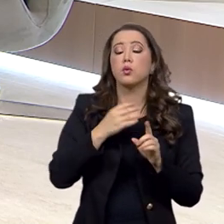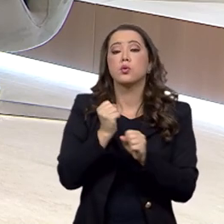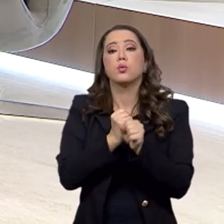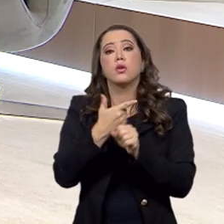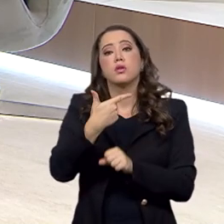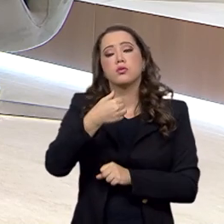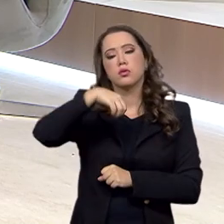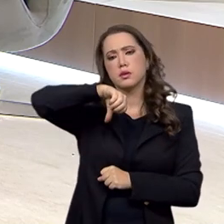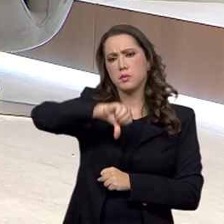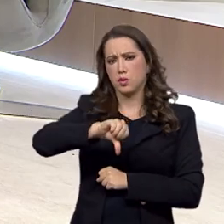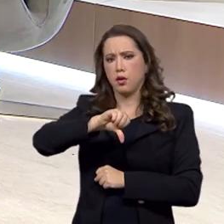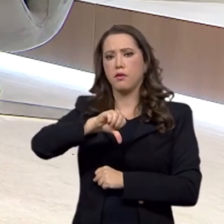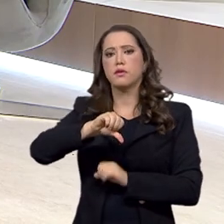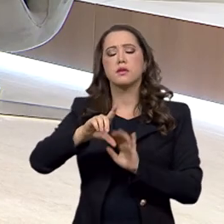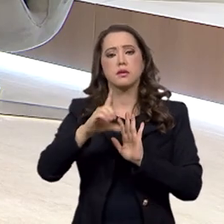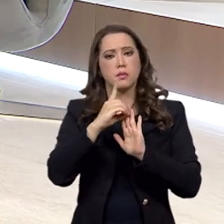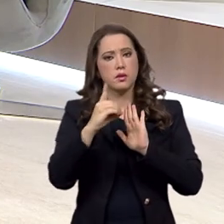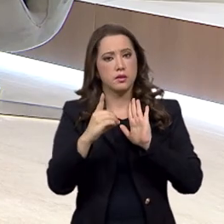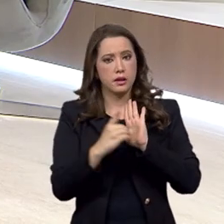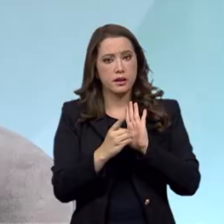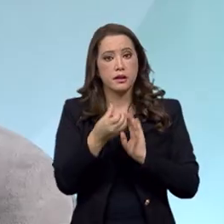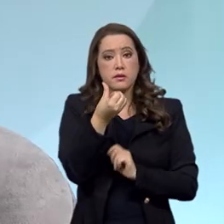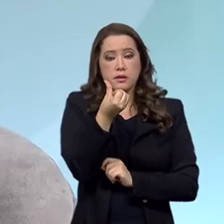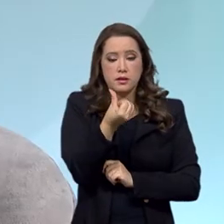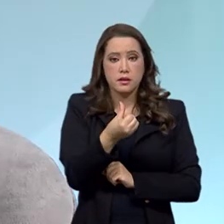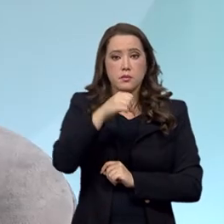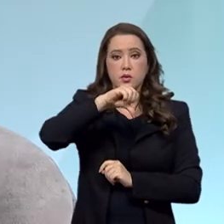pelo Decreto 6.949.